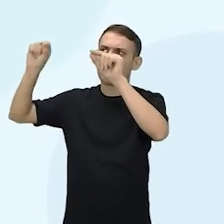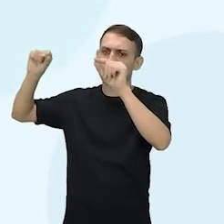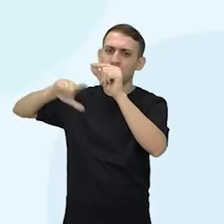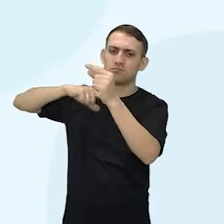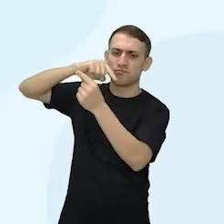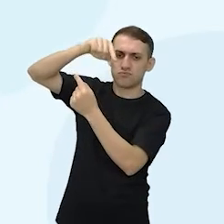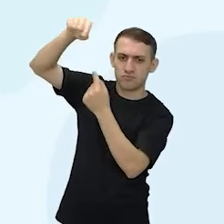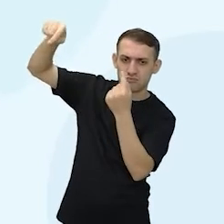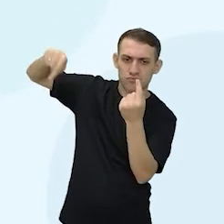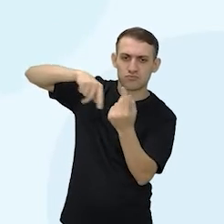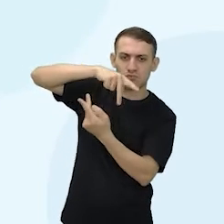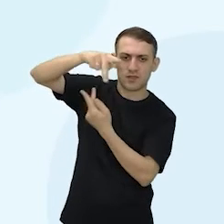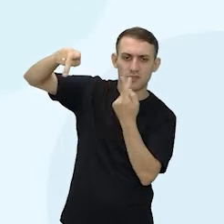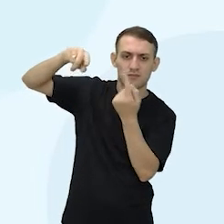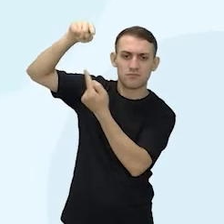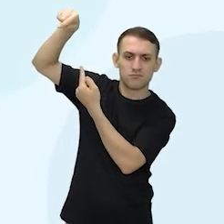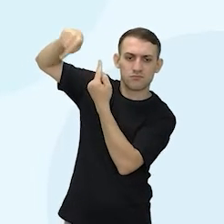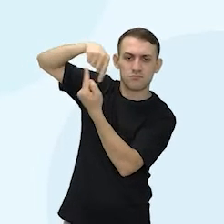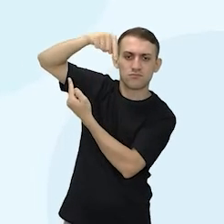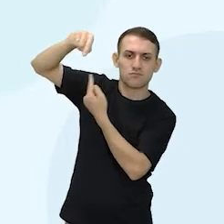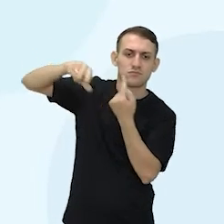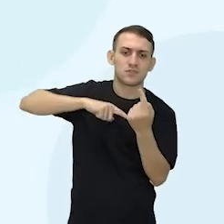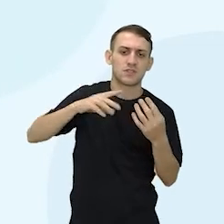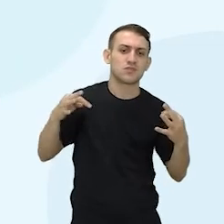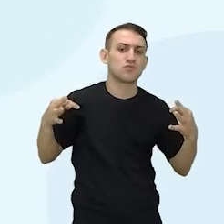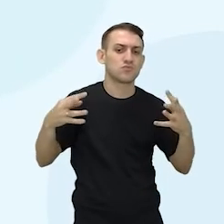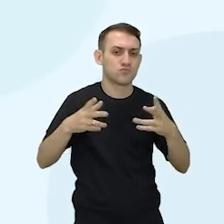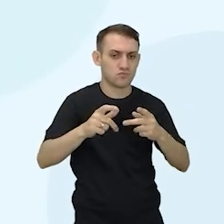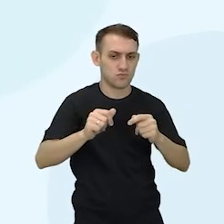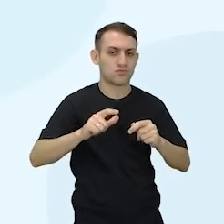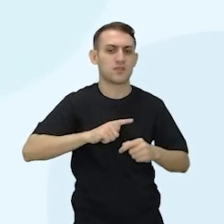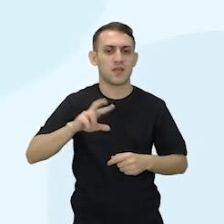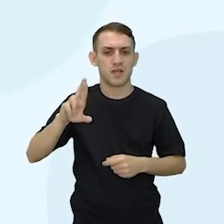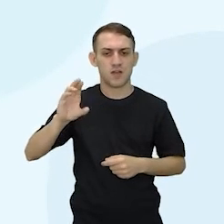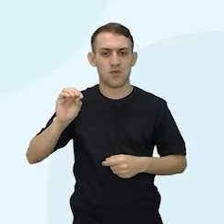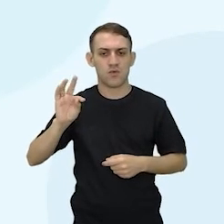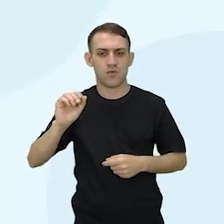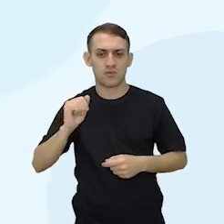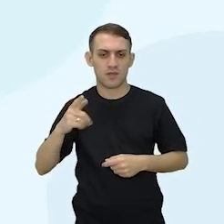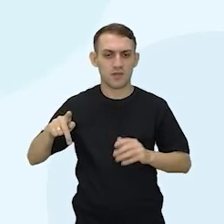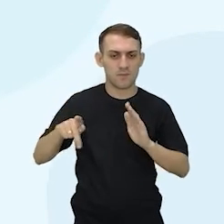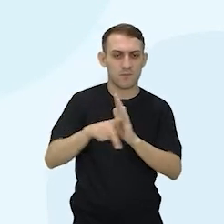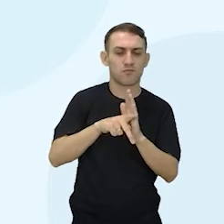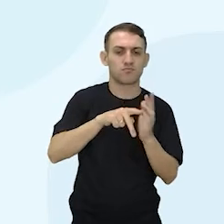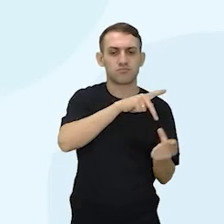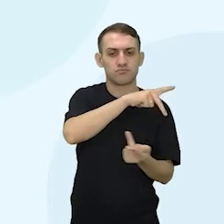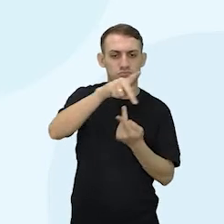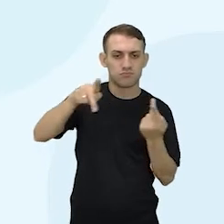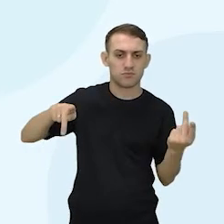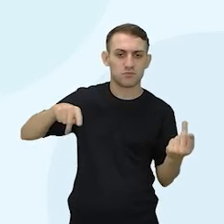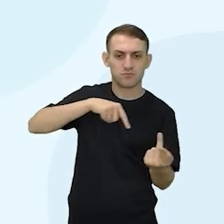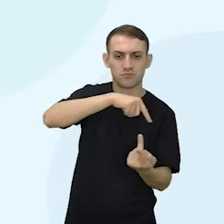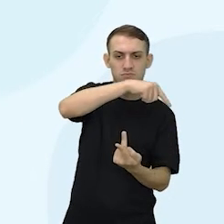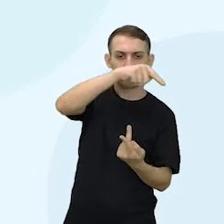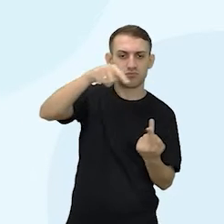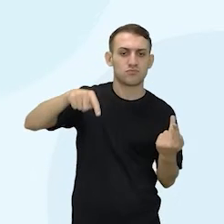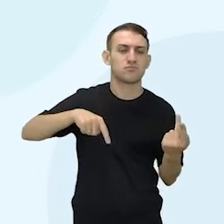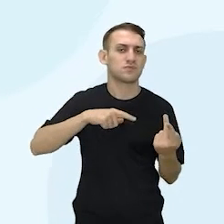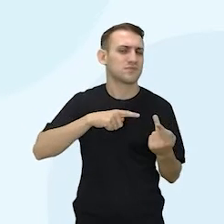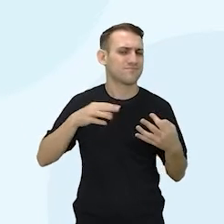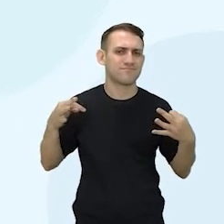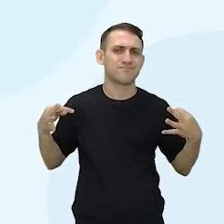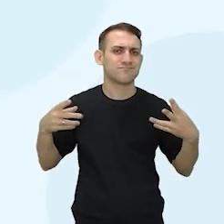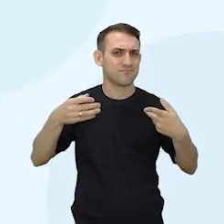torno do planeta Terra, ela dá a volta nela mesma, a rotação. Isso. E dá a volta em torno do planeta Terra, que é a translação.